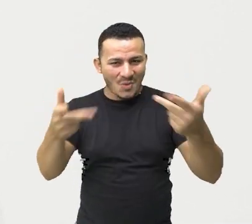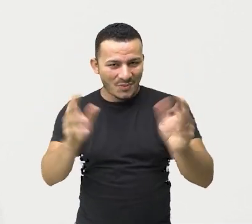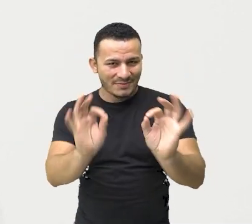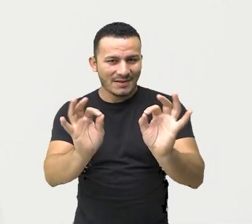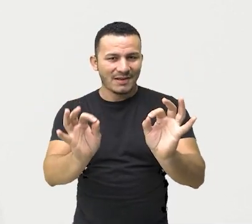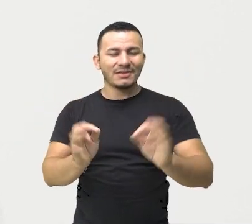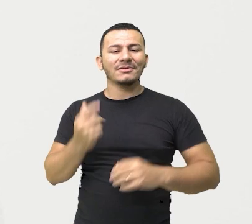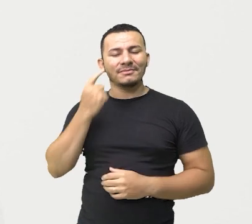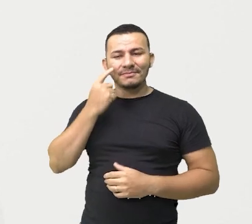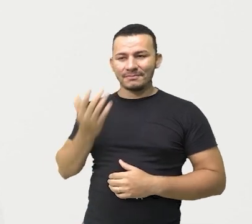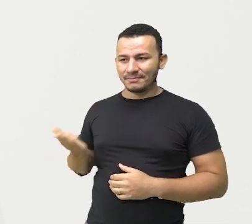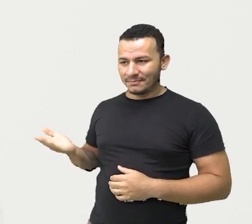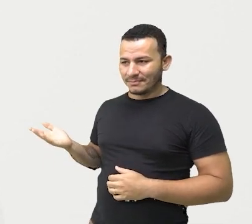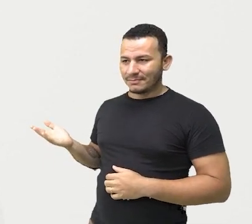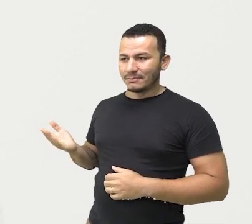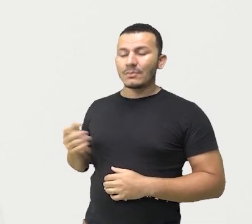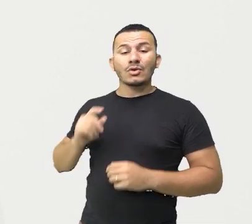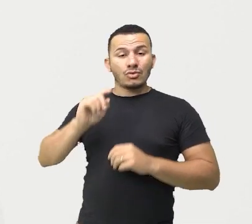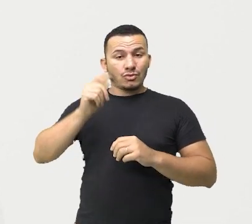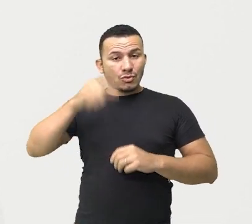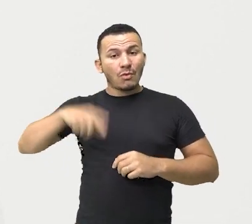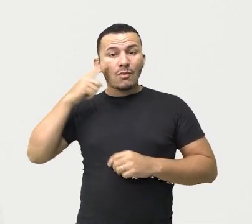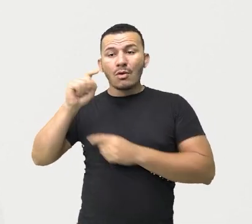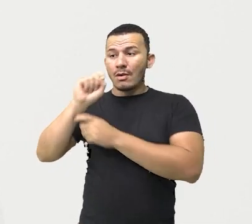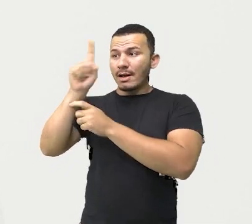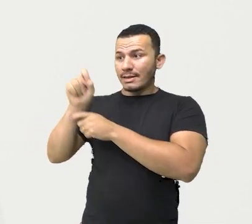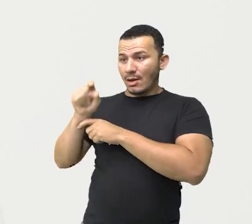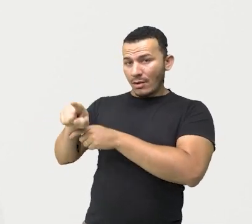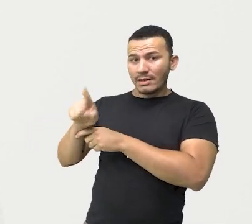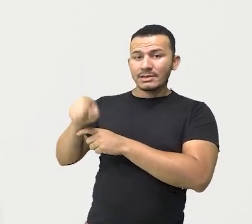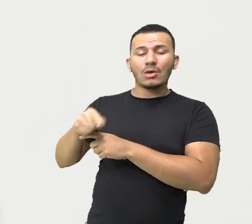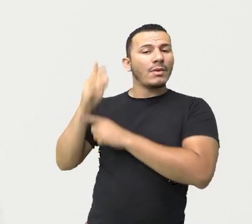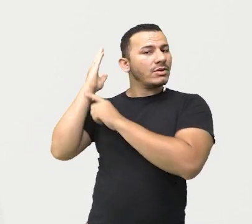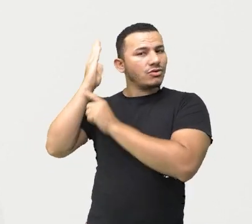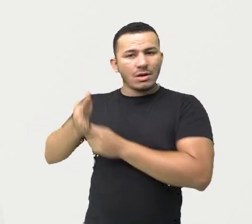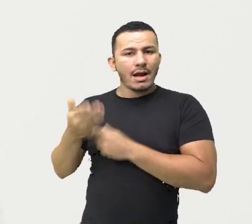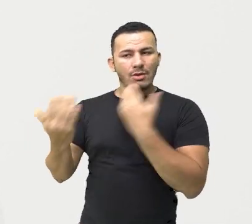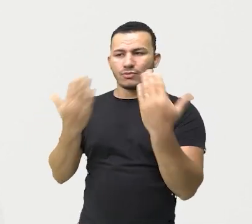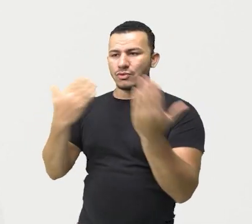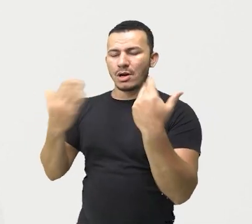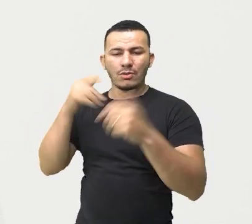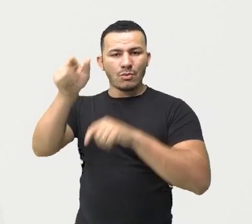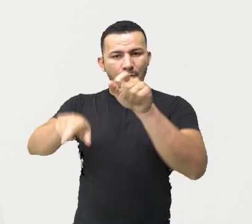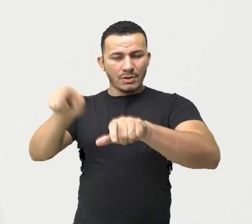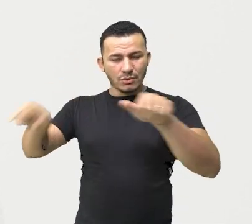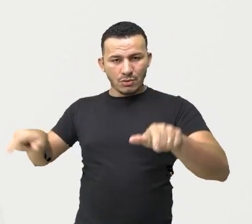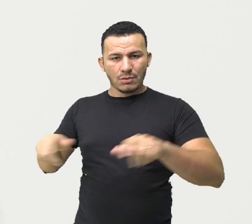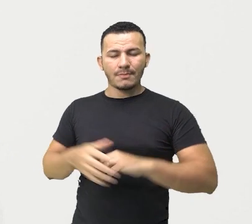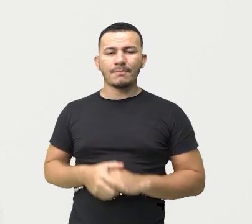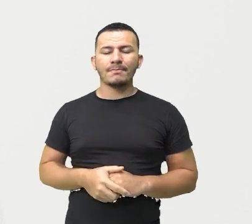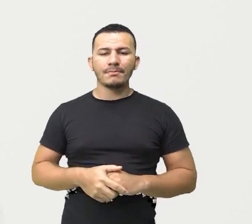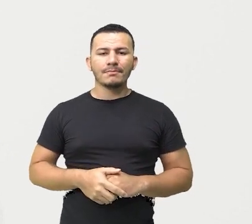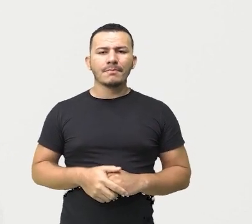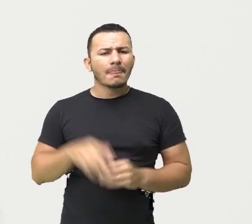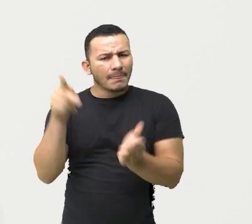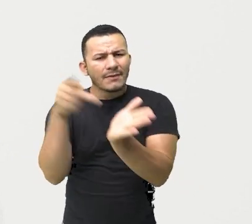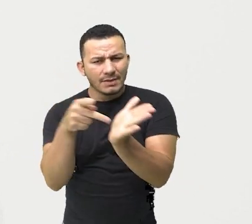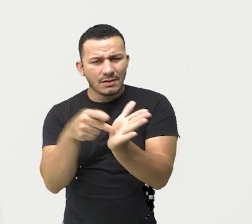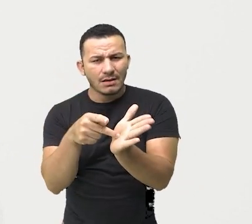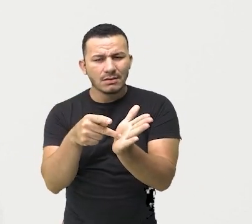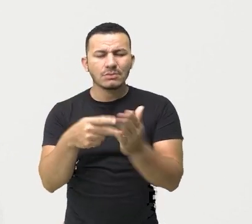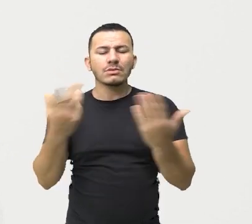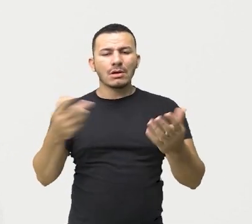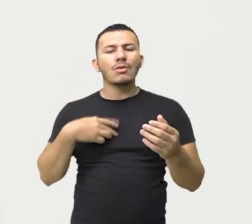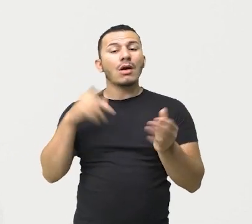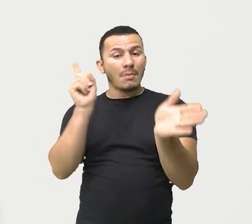uma vez aqui, a interrogação como recurso de diálogo direto com o leitor, certo? Não é mesmo? Então, percebam que esse enunciado